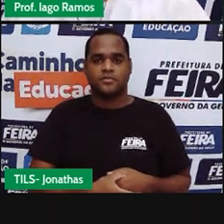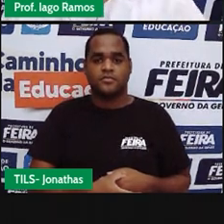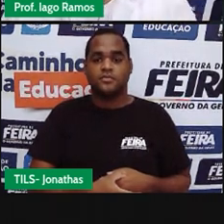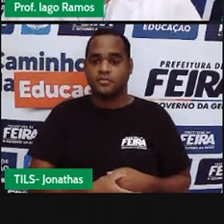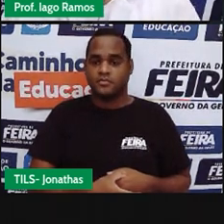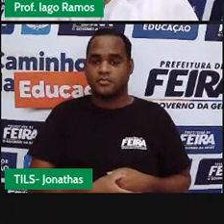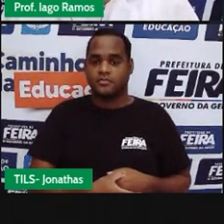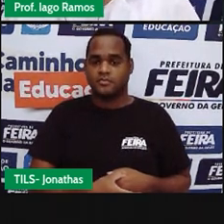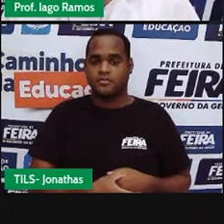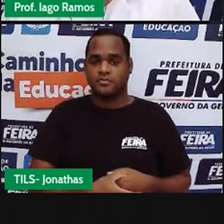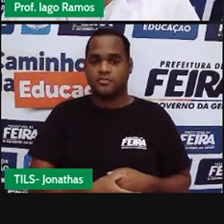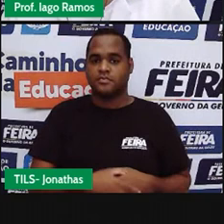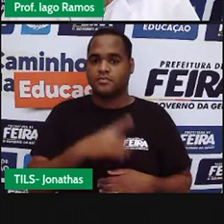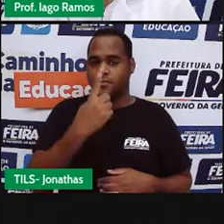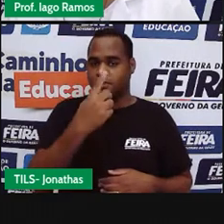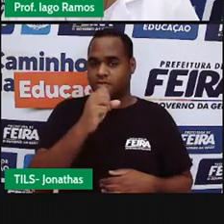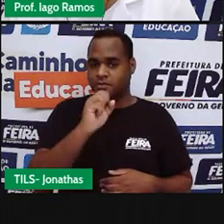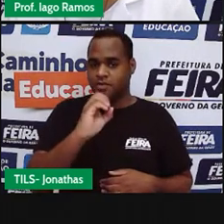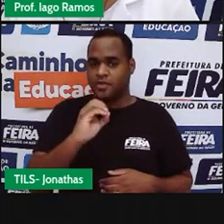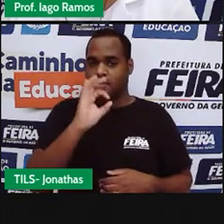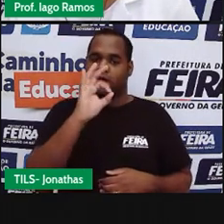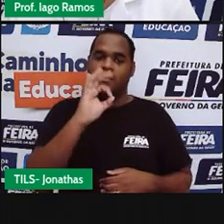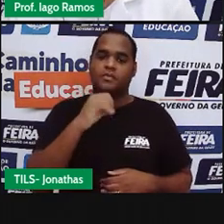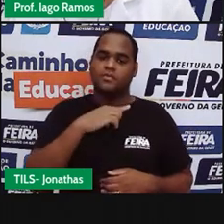Tem que ser igual a 180 graus.